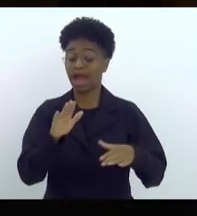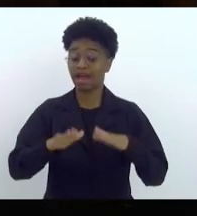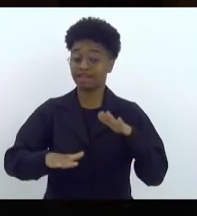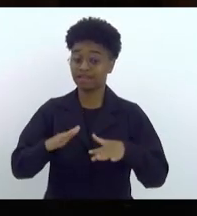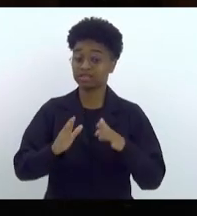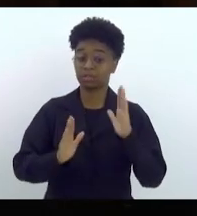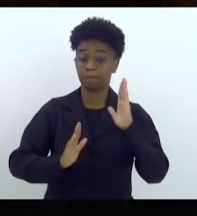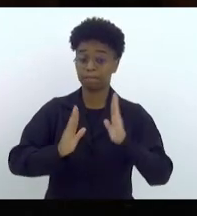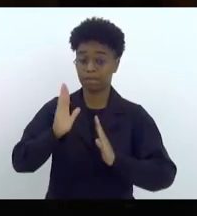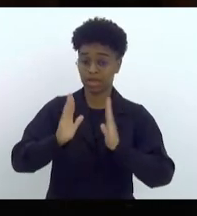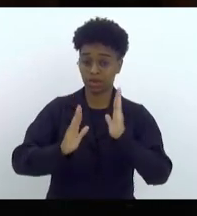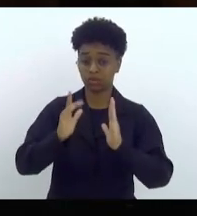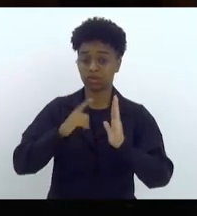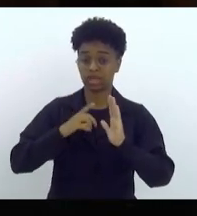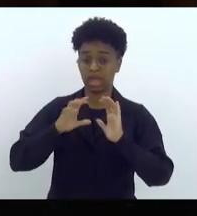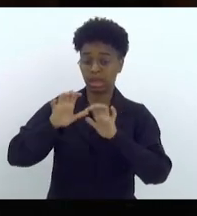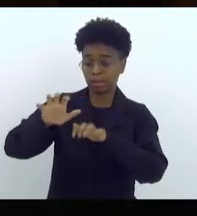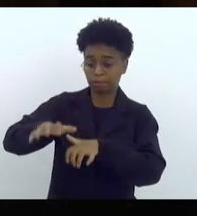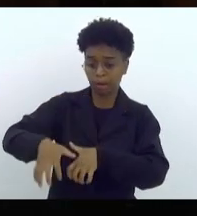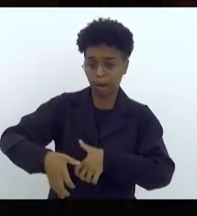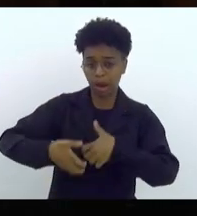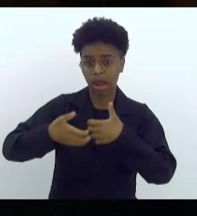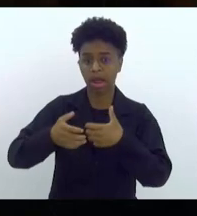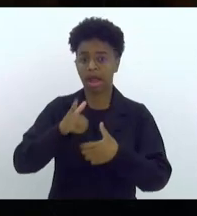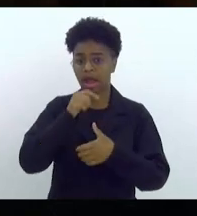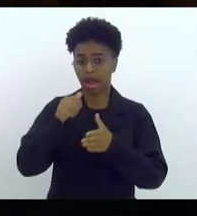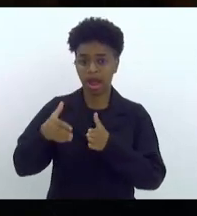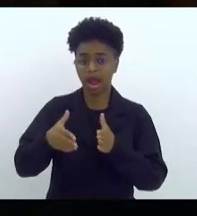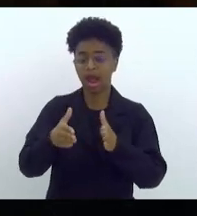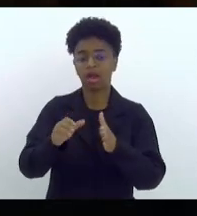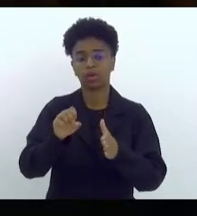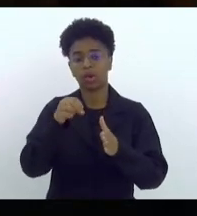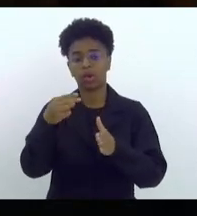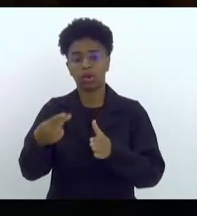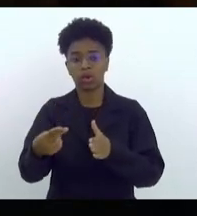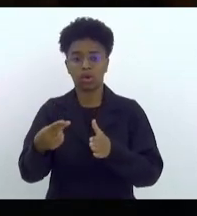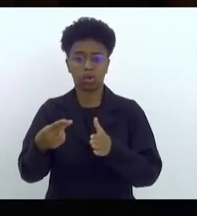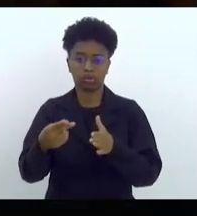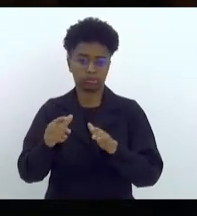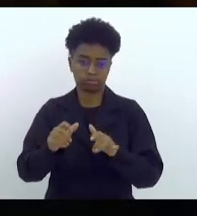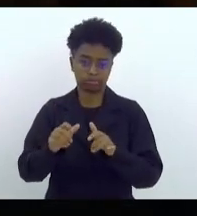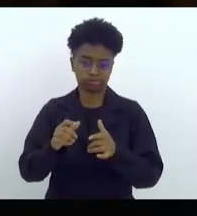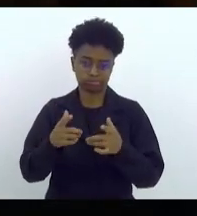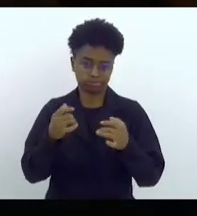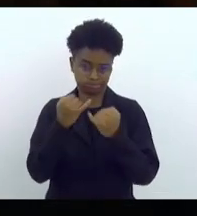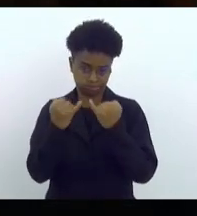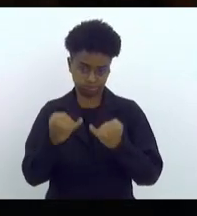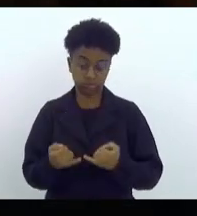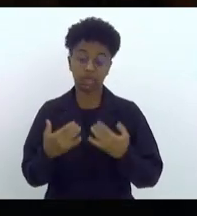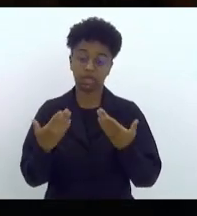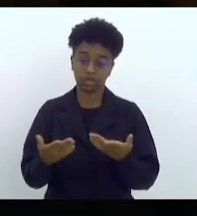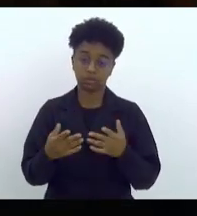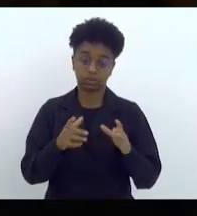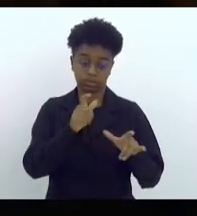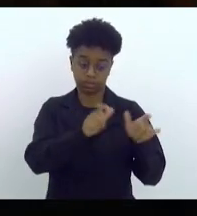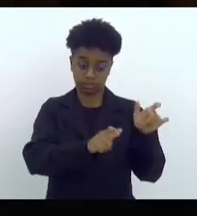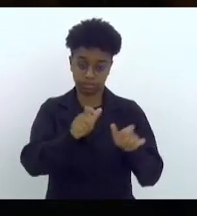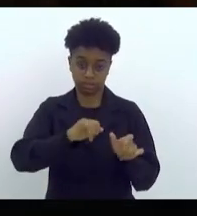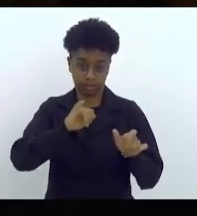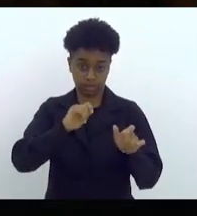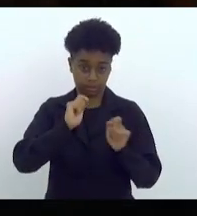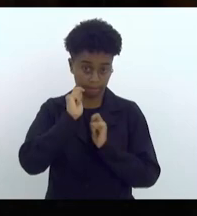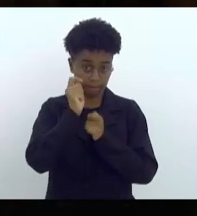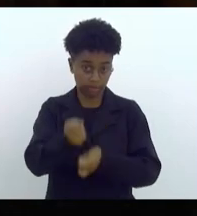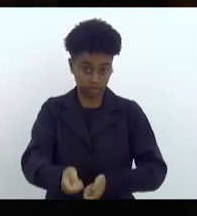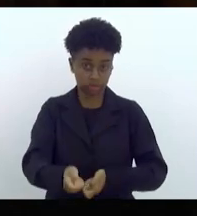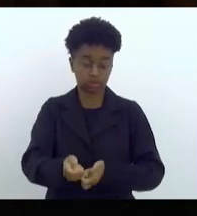dragagens e atividades do tipo, os pescadores, deputado ecossocialista Jari, meu companheiro de